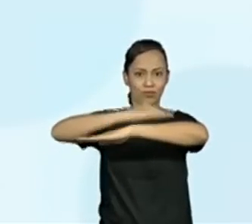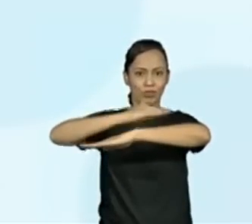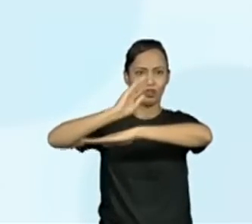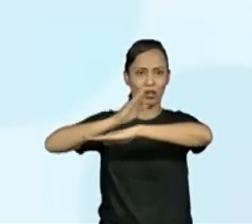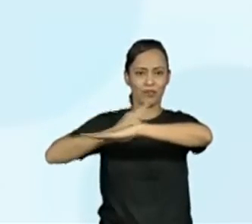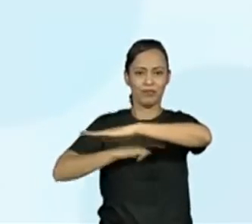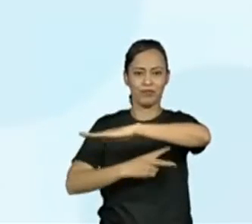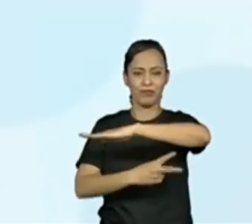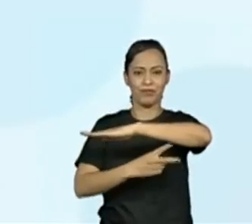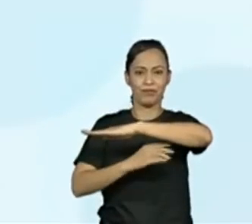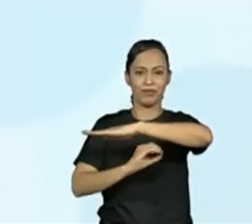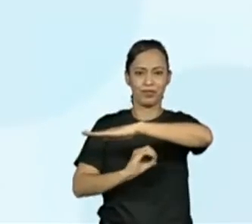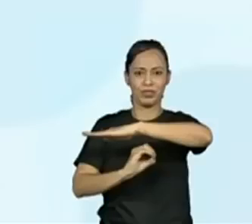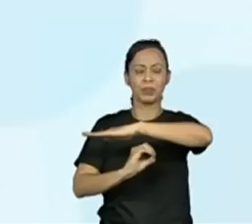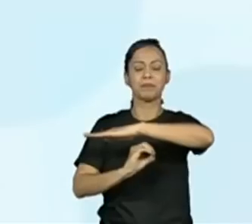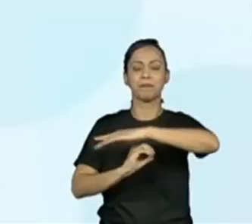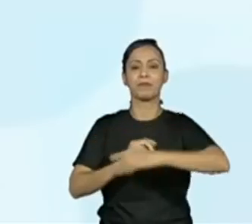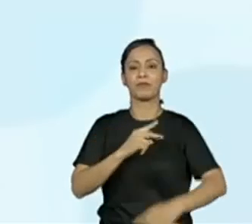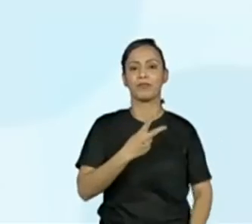10. Isso.